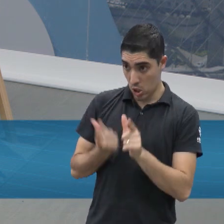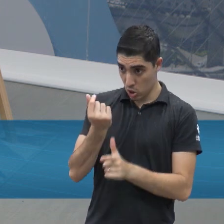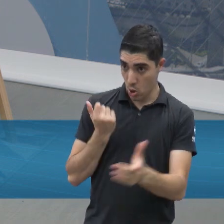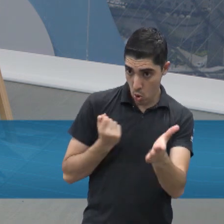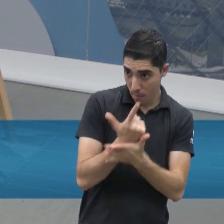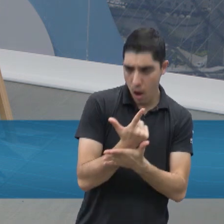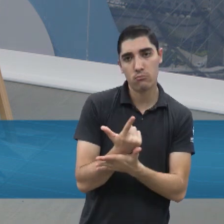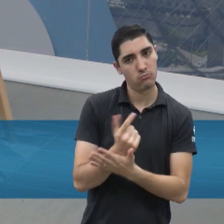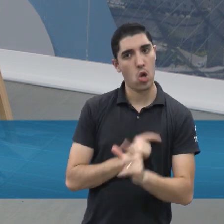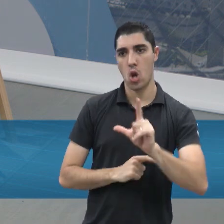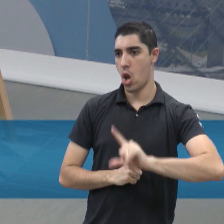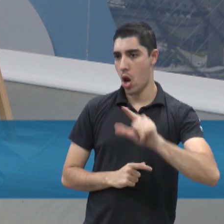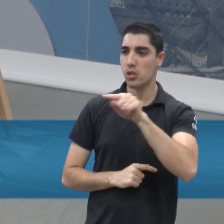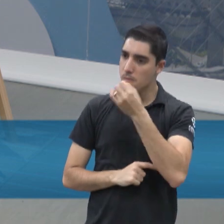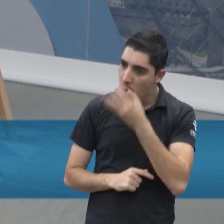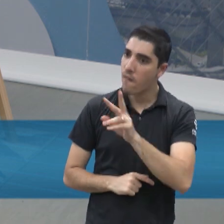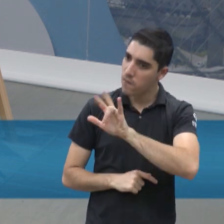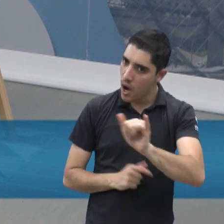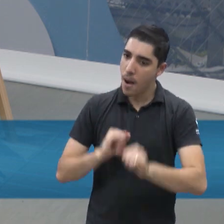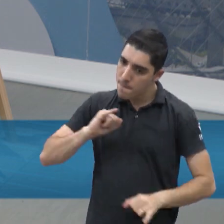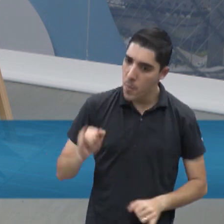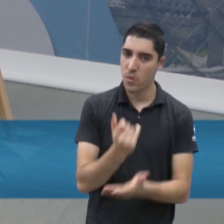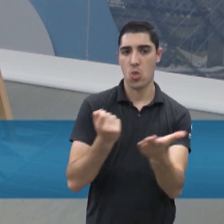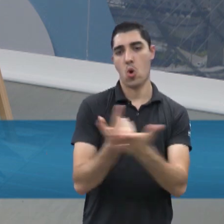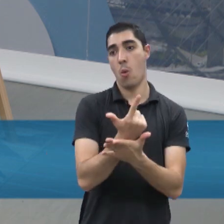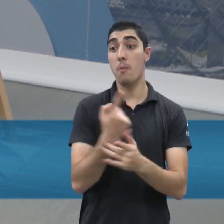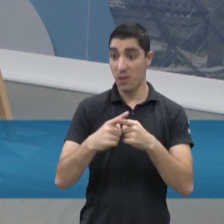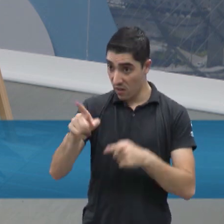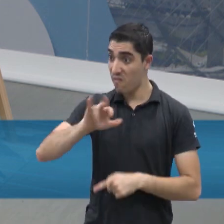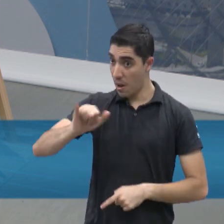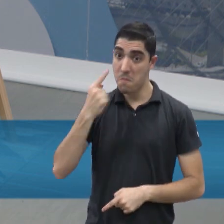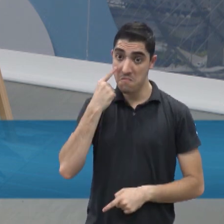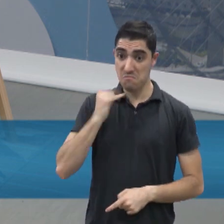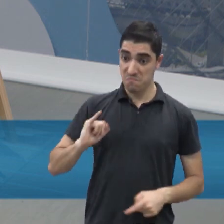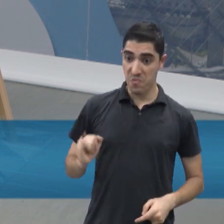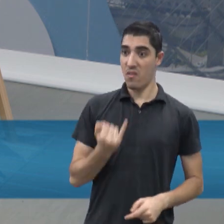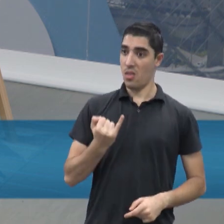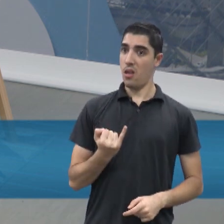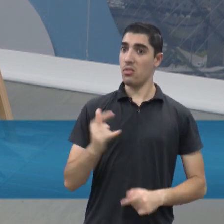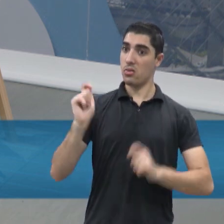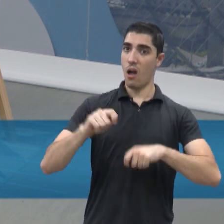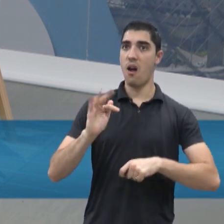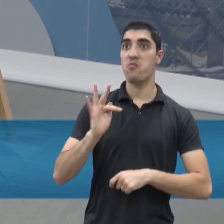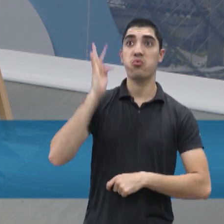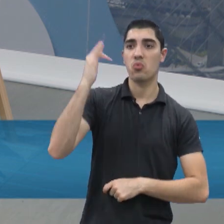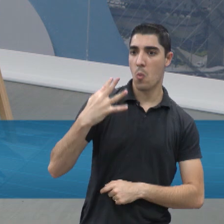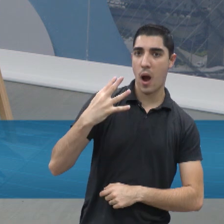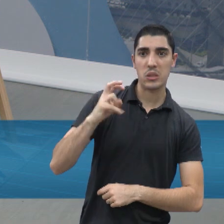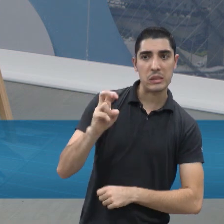certeza, é uma coisa a se pensar, porque você vai ter esse retorno, sei lá, 4, 5 anos aí, você vai ter o retorno, e depois,